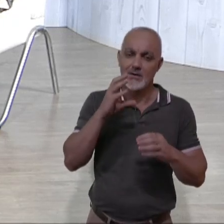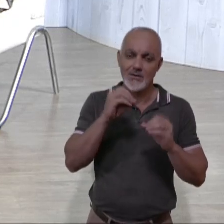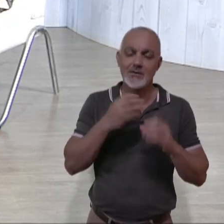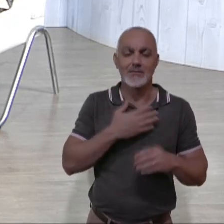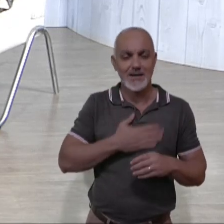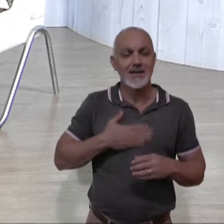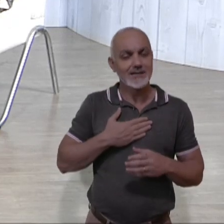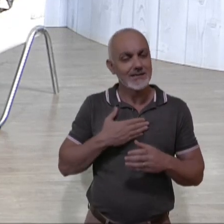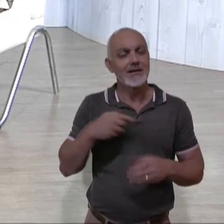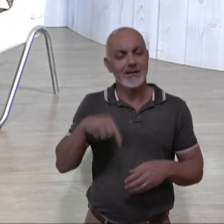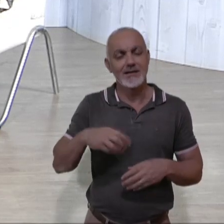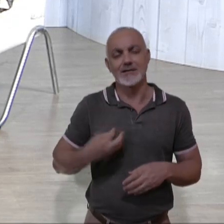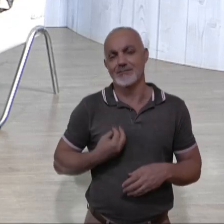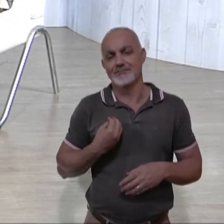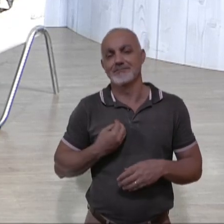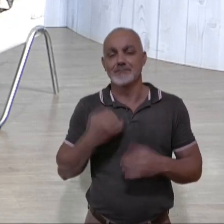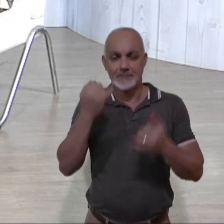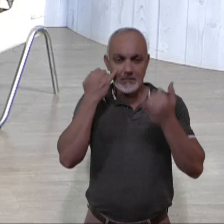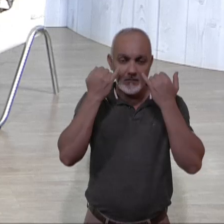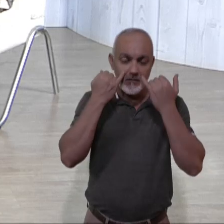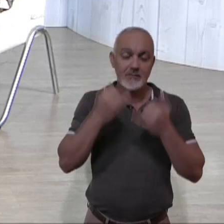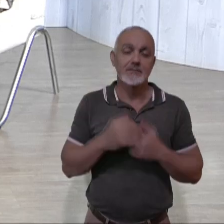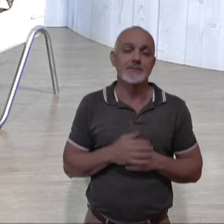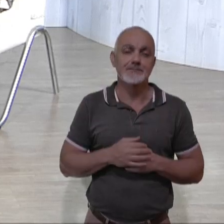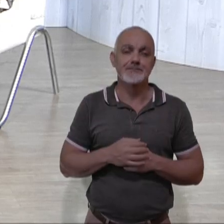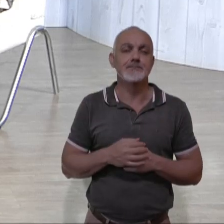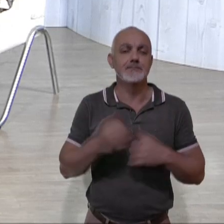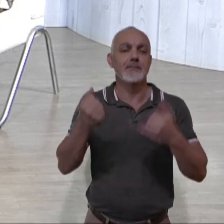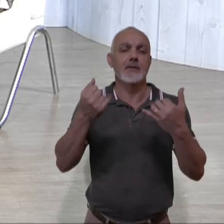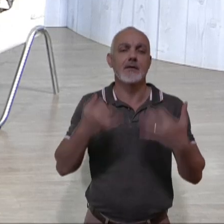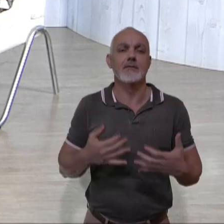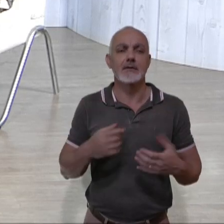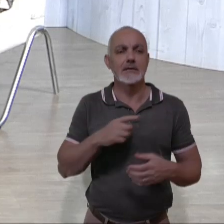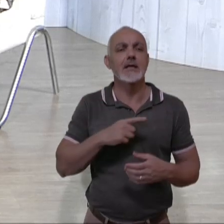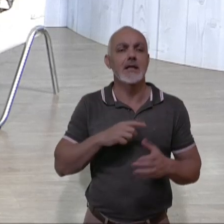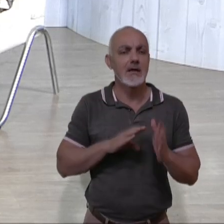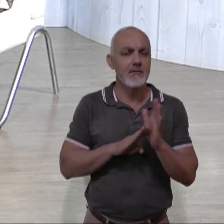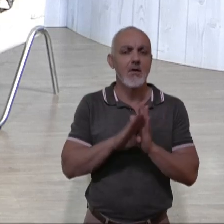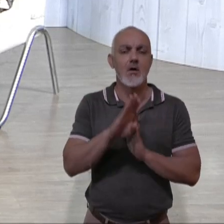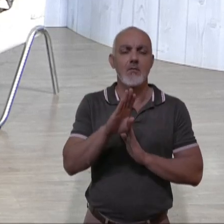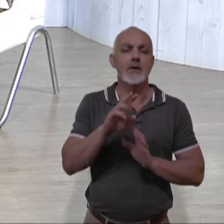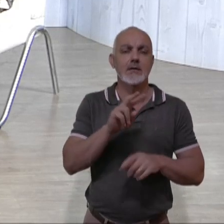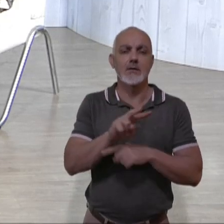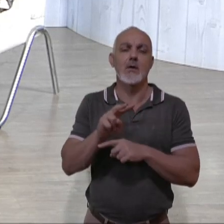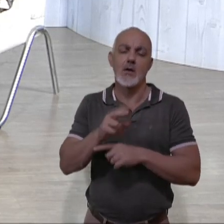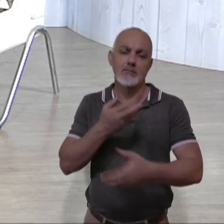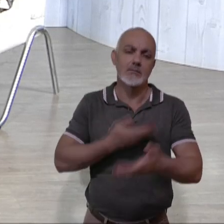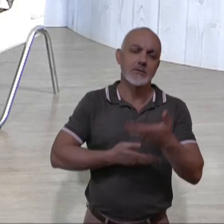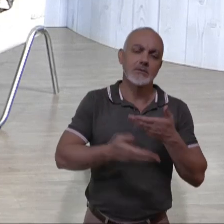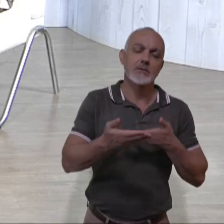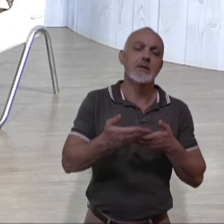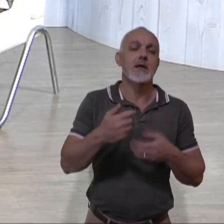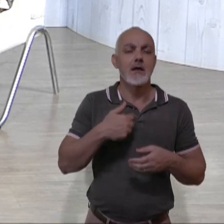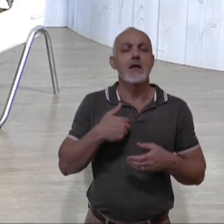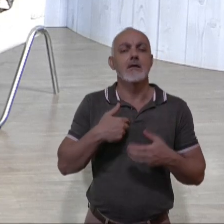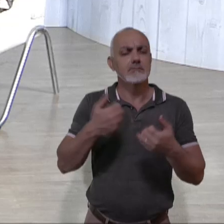Prazer em receber você aqui no Informativo. A gente explicou que houve um aumento dessa guarda compartilhada e eu queria que você explicasse para o